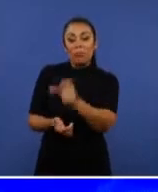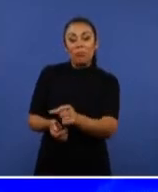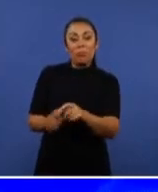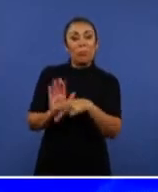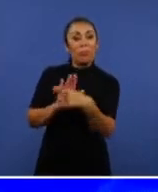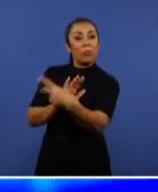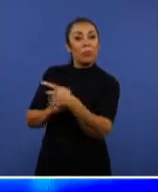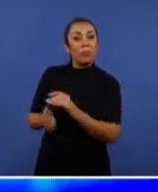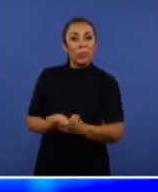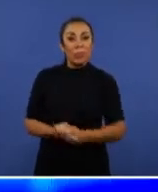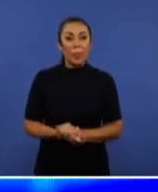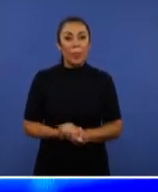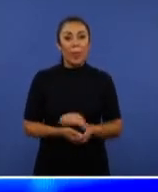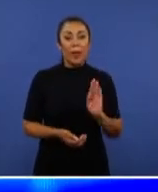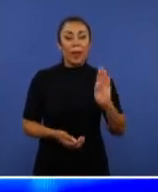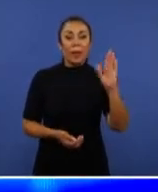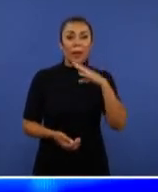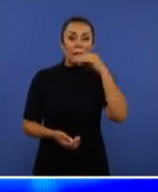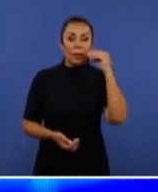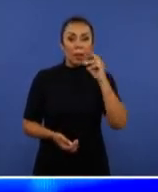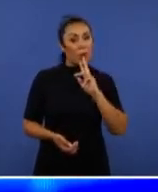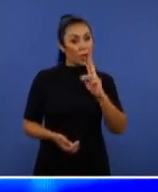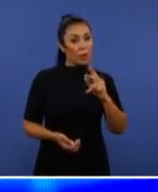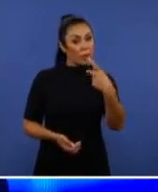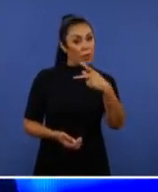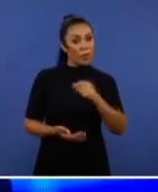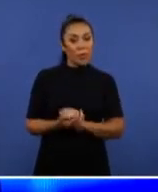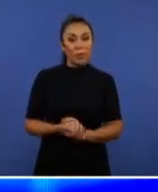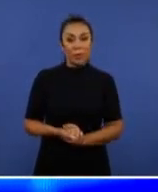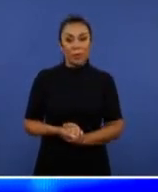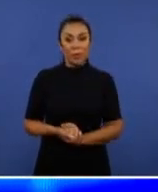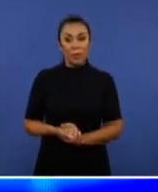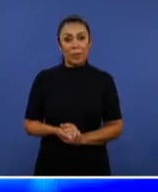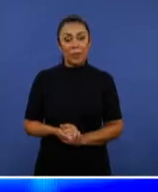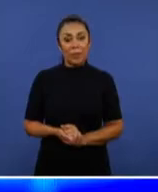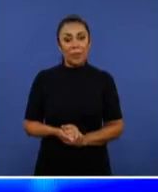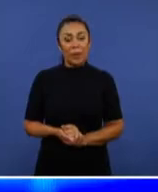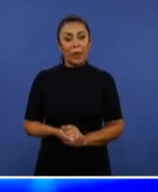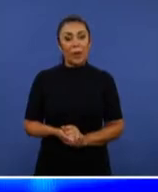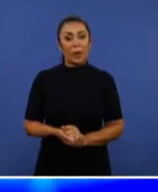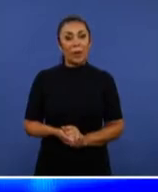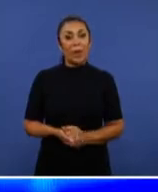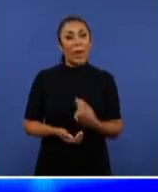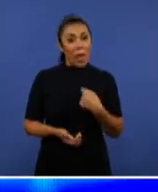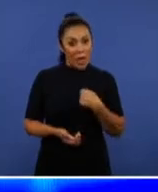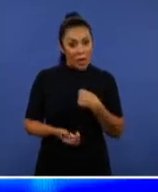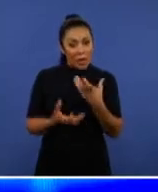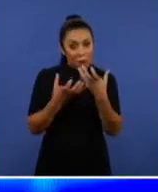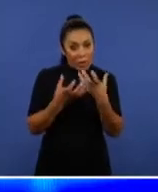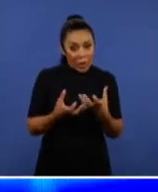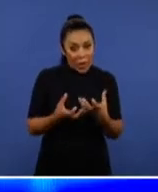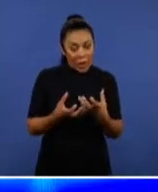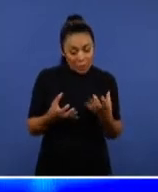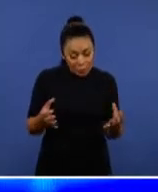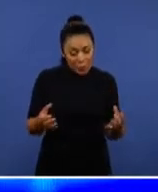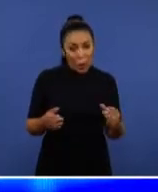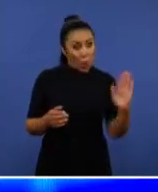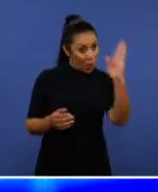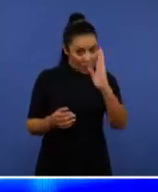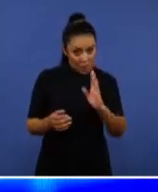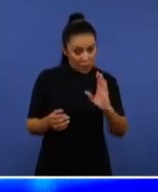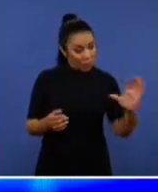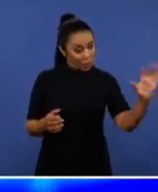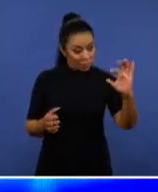Candidato Ciro, sua réplica. Está registrado o pedido de direito de resposta. Eu quero reconciliar o Brasil.